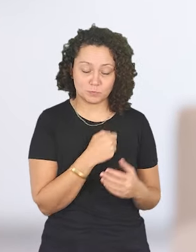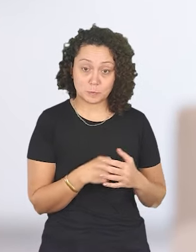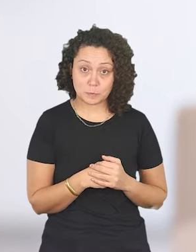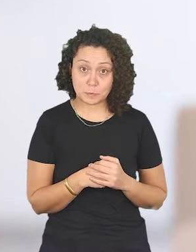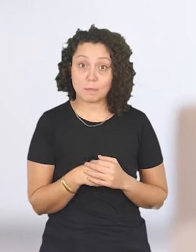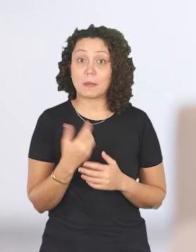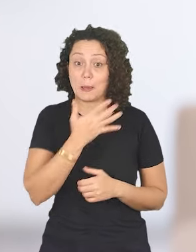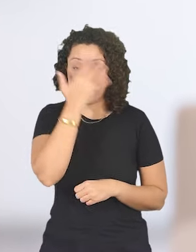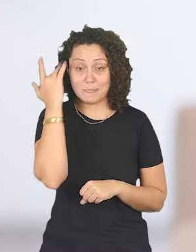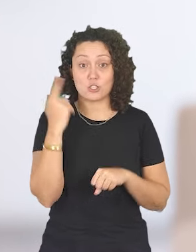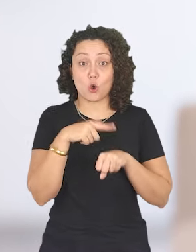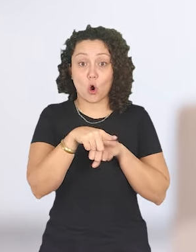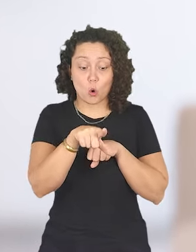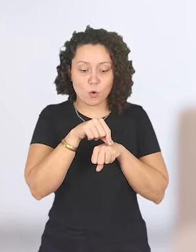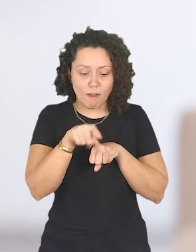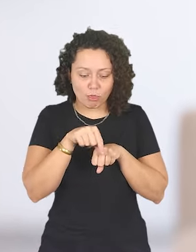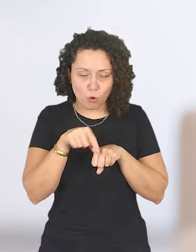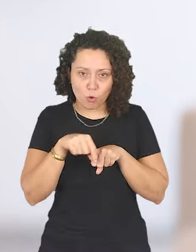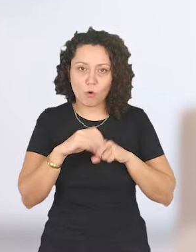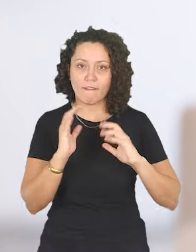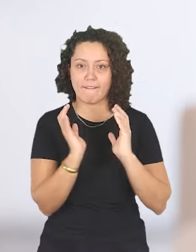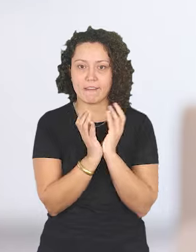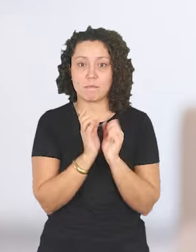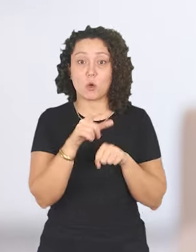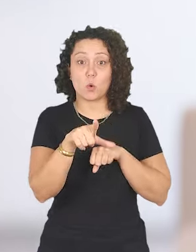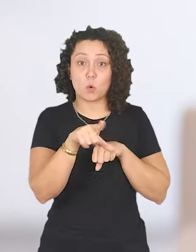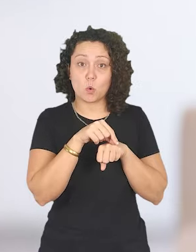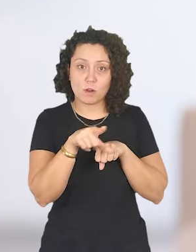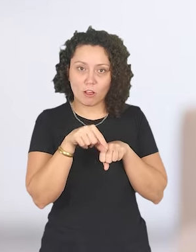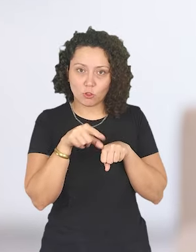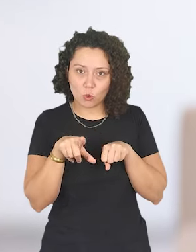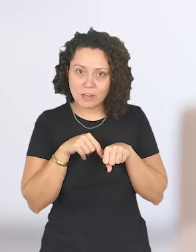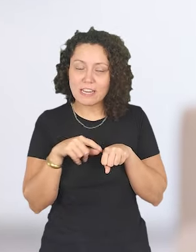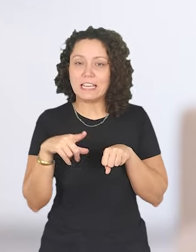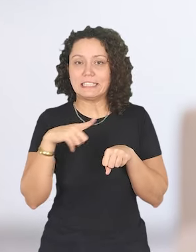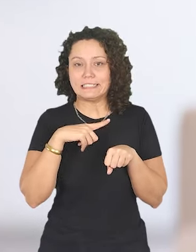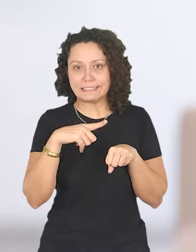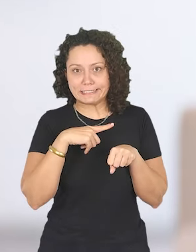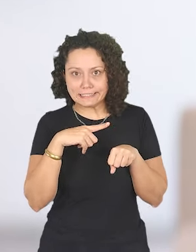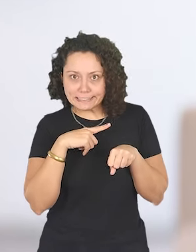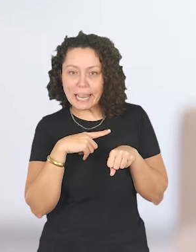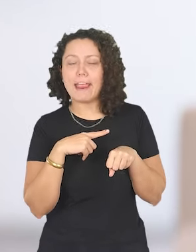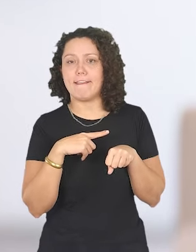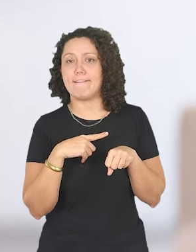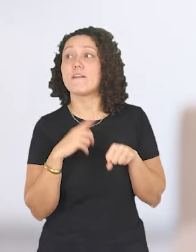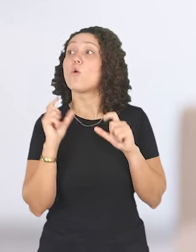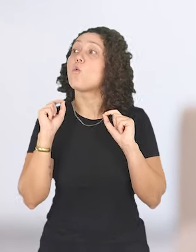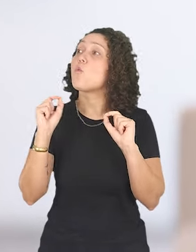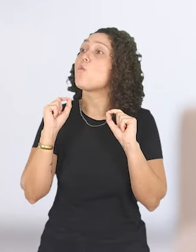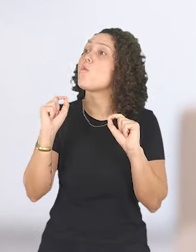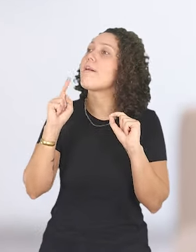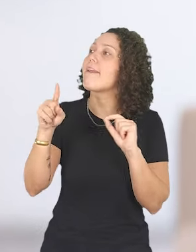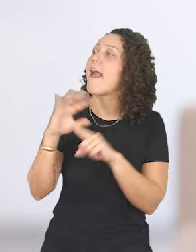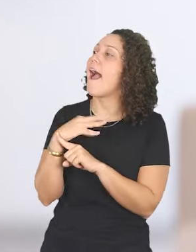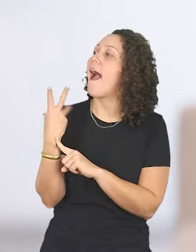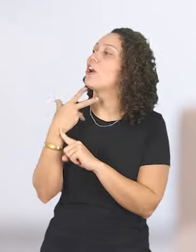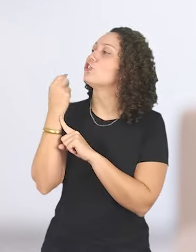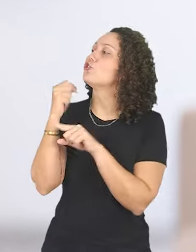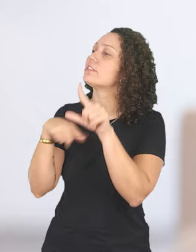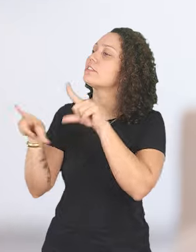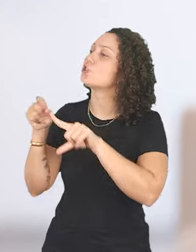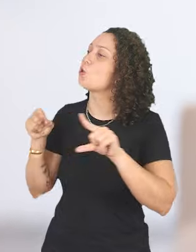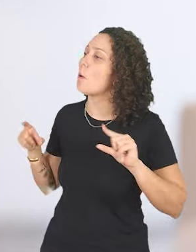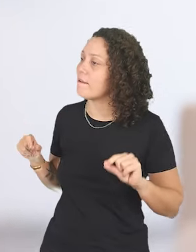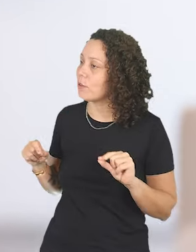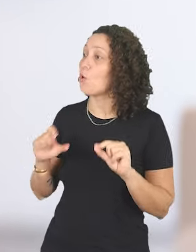receber do curador, né? da equipe curatorial, uma lista de obras, uma lista de artistas que estão